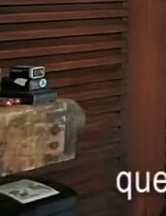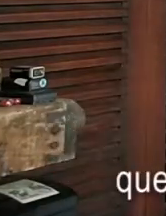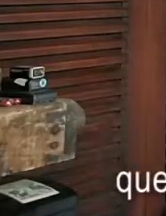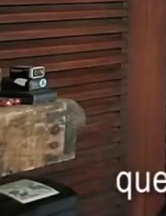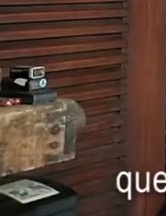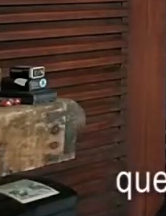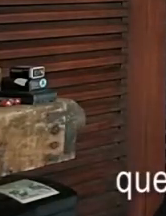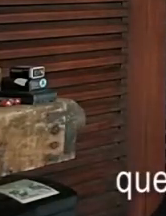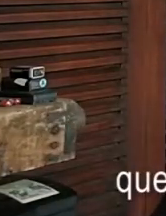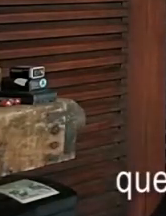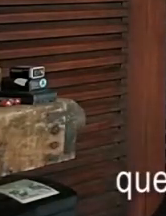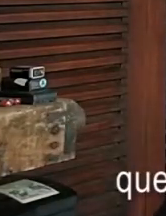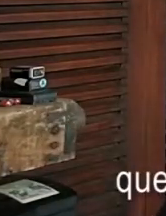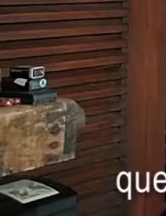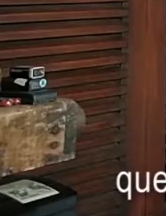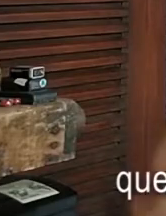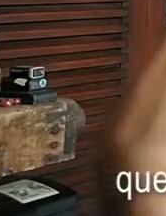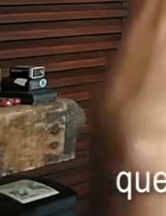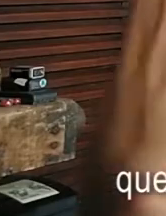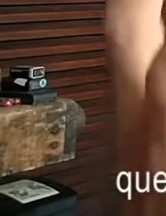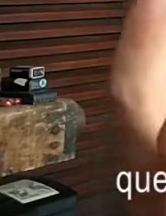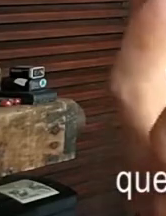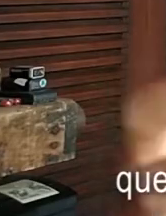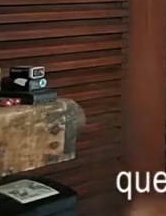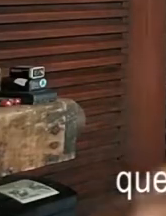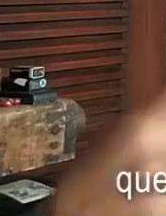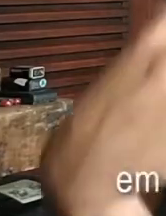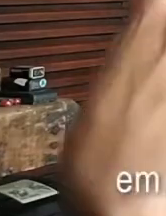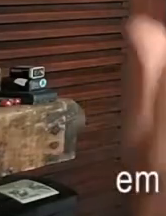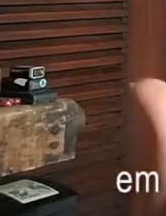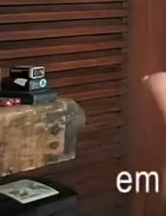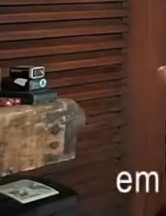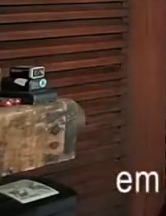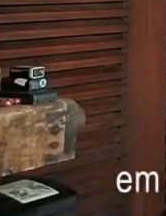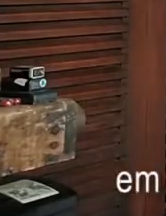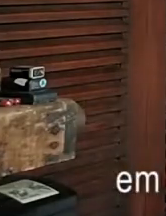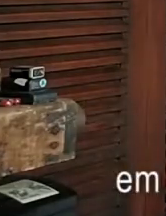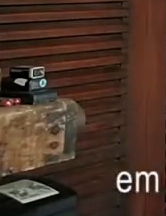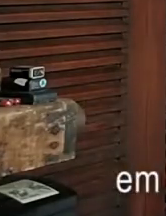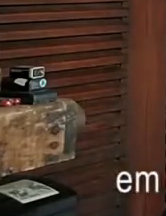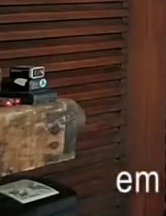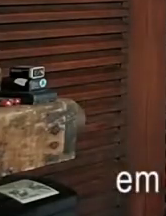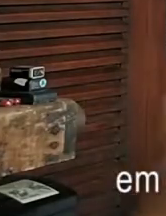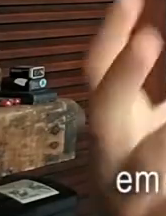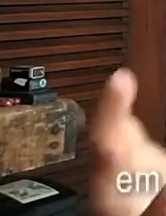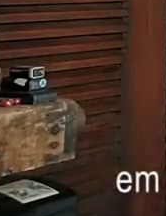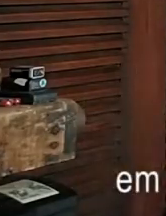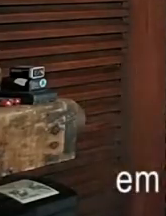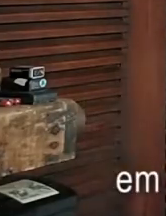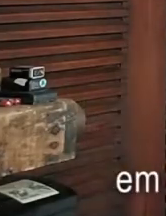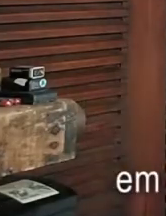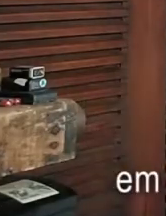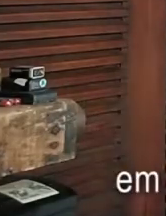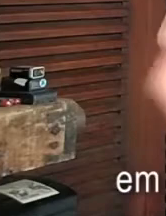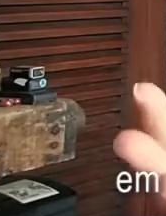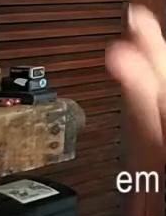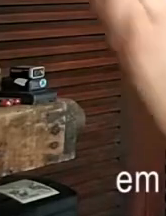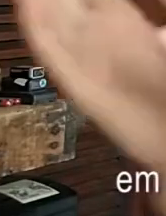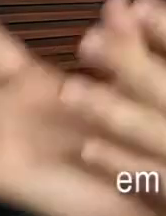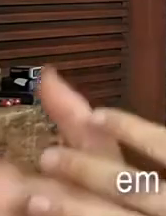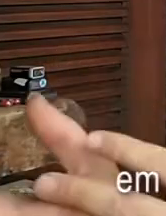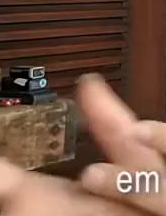valores. Transformado em verbos, em ação nos nossos grupos, a gente resume em pensar,